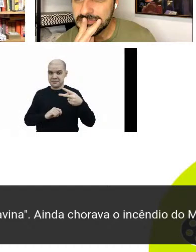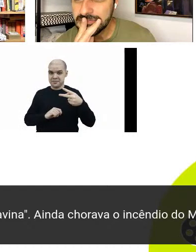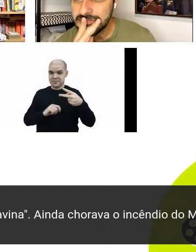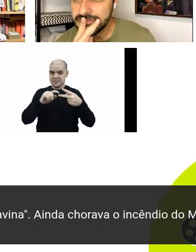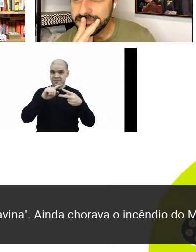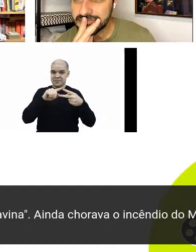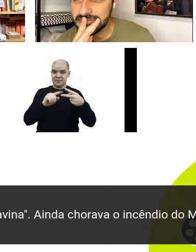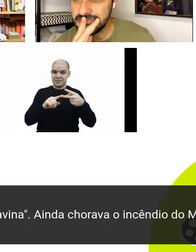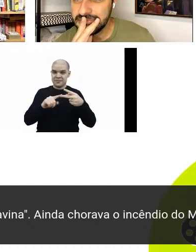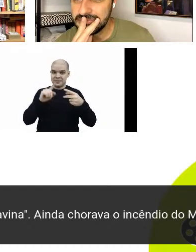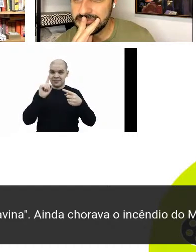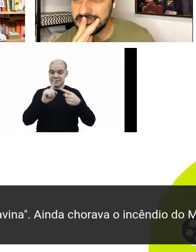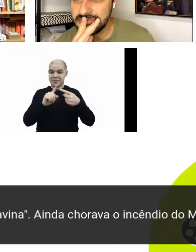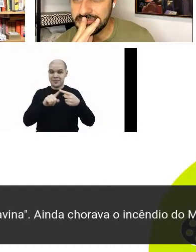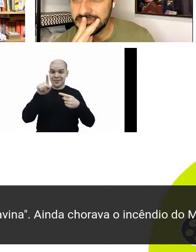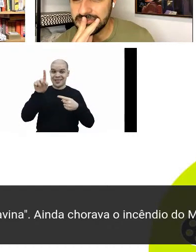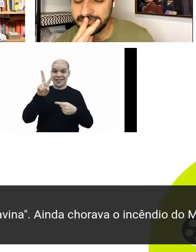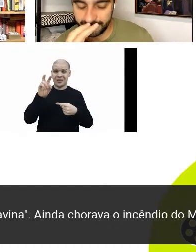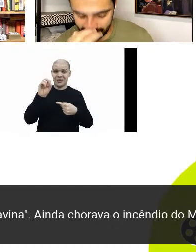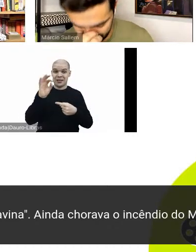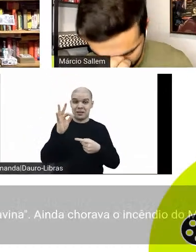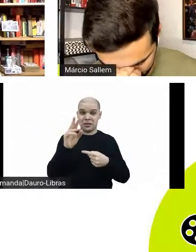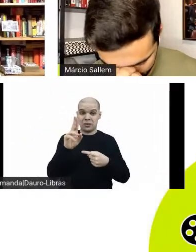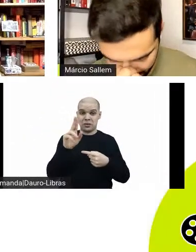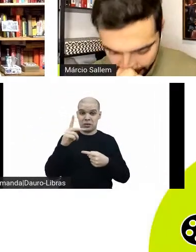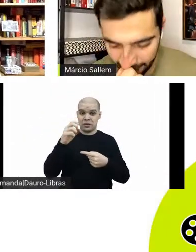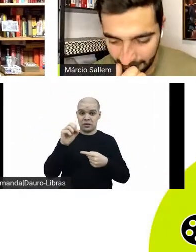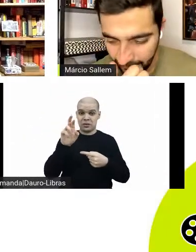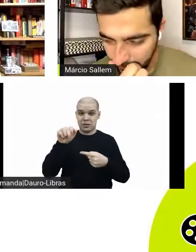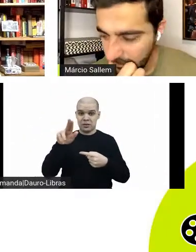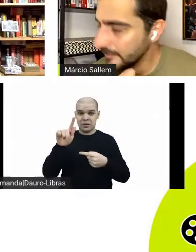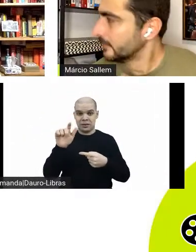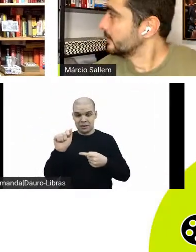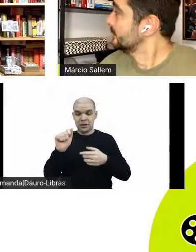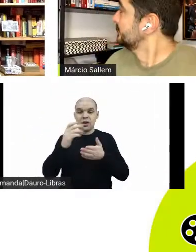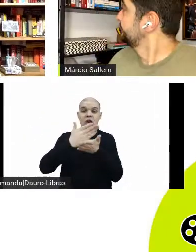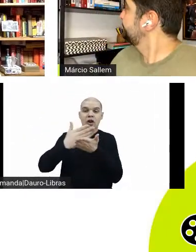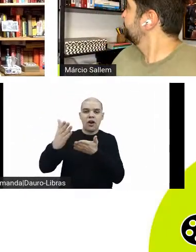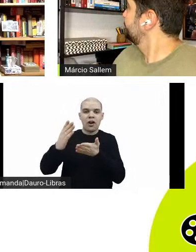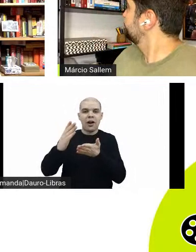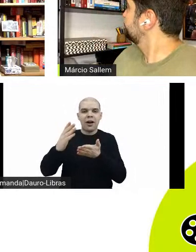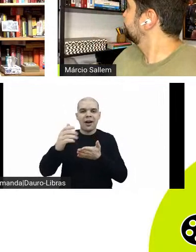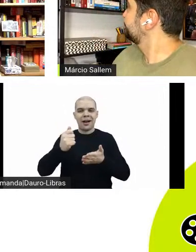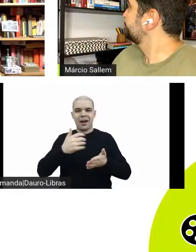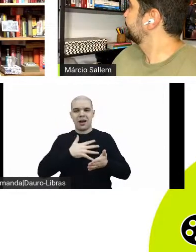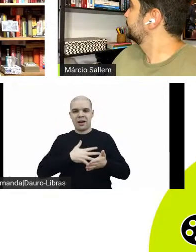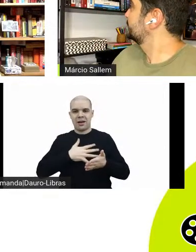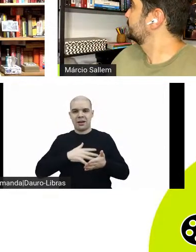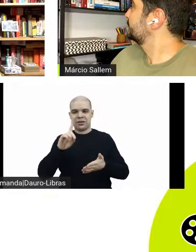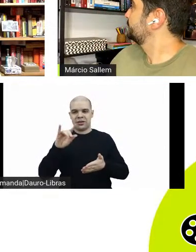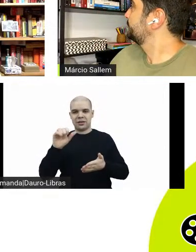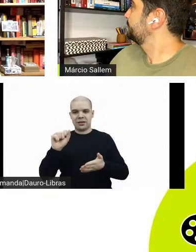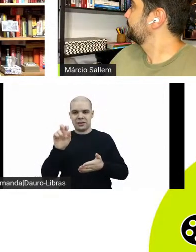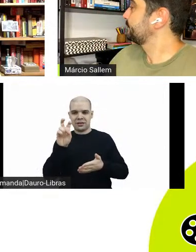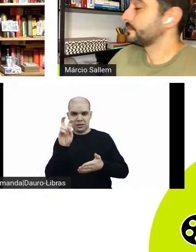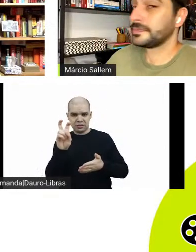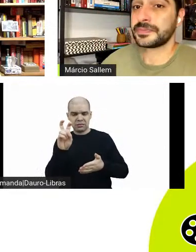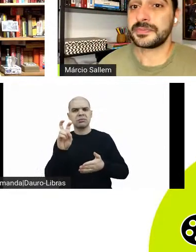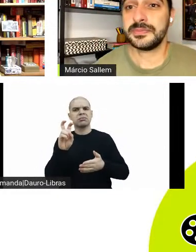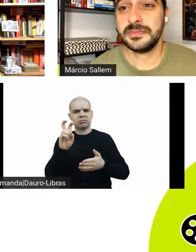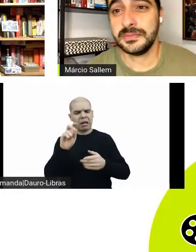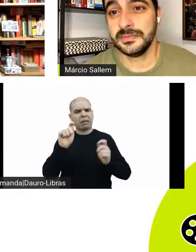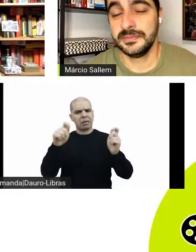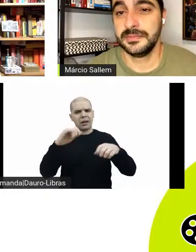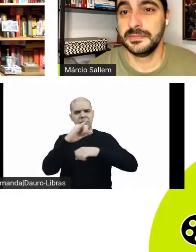Literária de Votoporanga, FLIV, que começa agora dia 5, vai do dia 5 a 8 de agosto, todo online, então depois você segue ali,